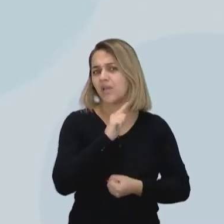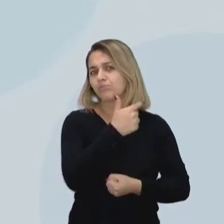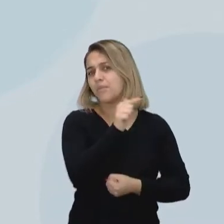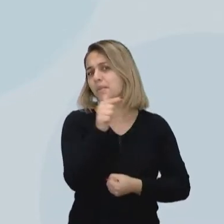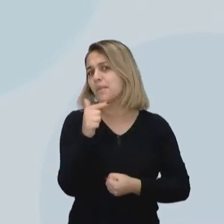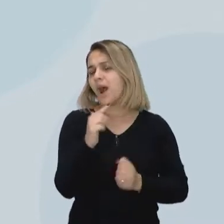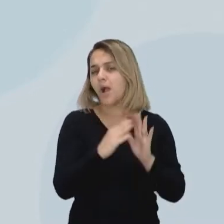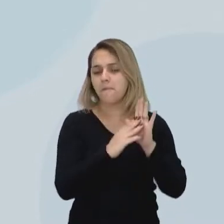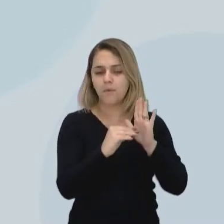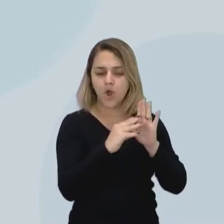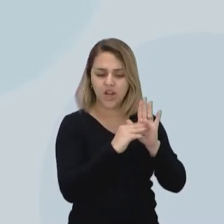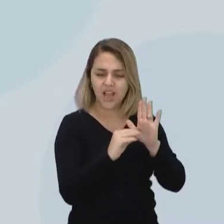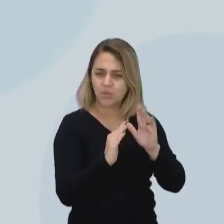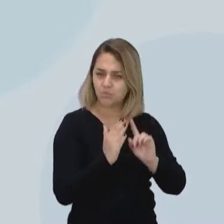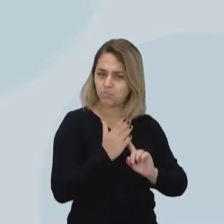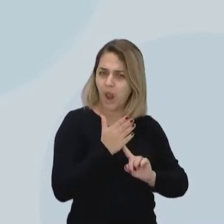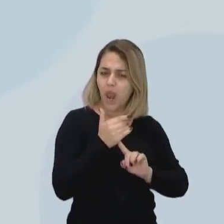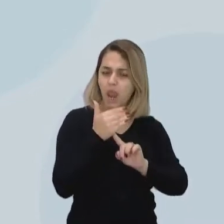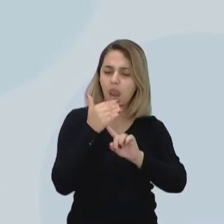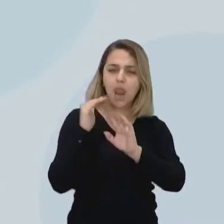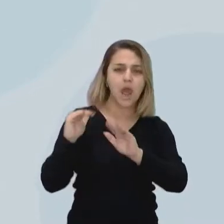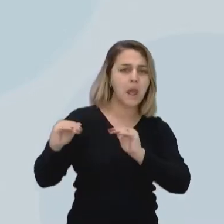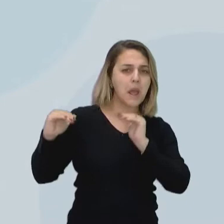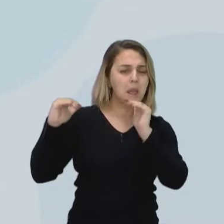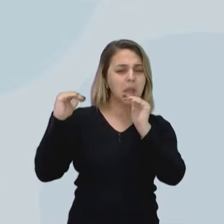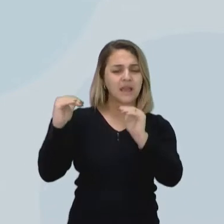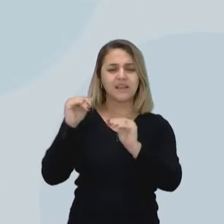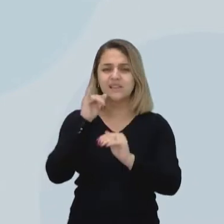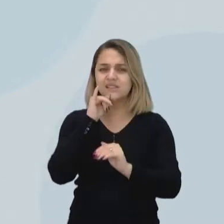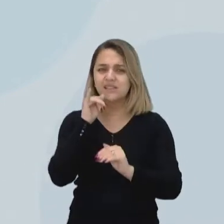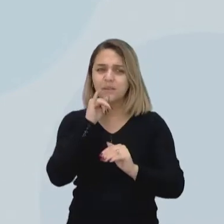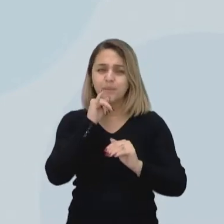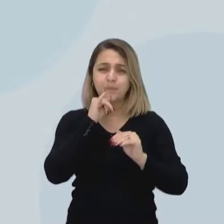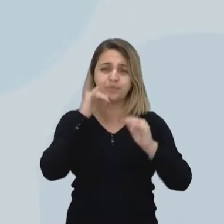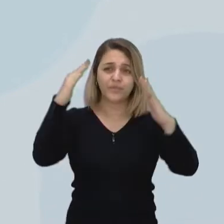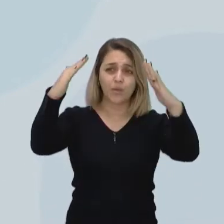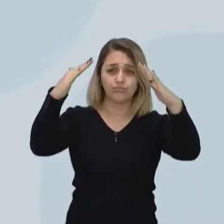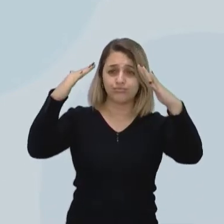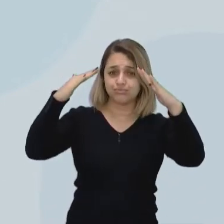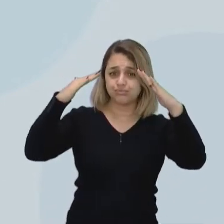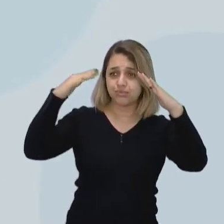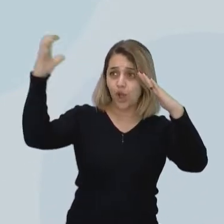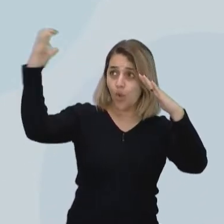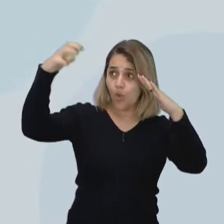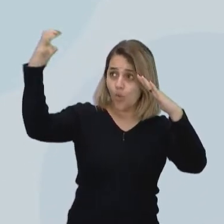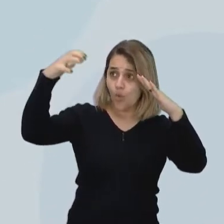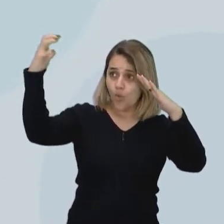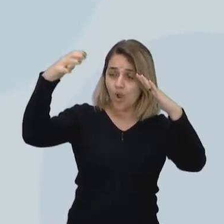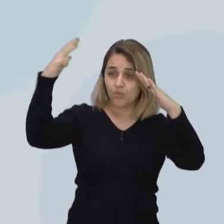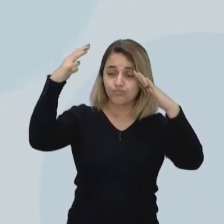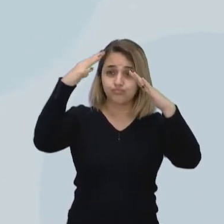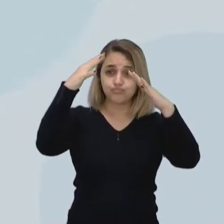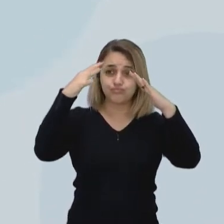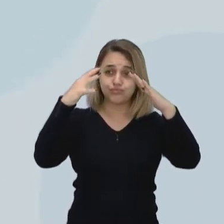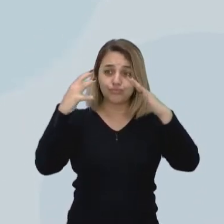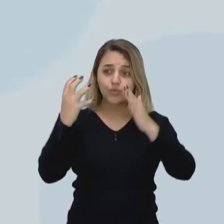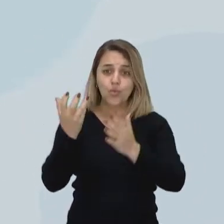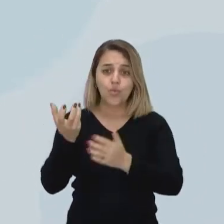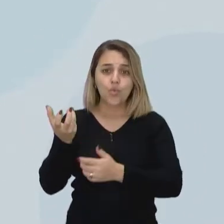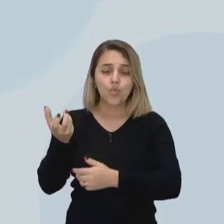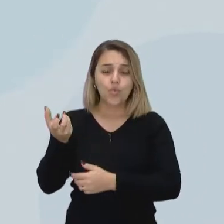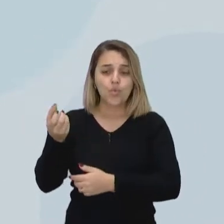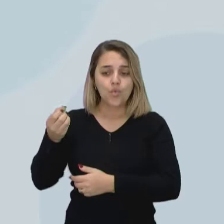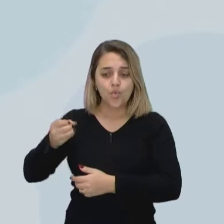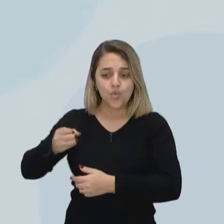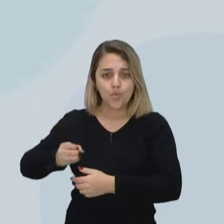Tecnologias bem mais avançadas, de coleta de água de chuva, certo? Mas a gente vai mostrar aqui para você, aqui, um sisteminha